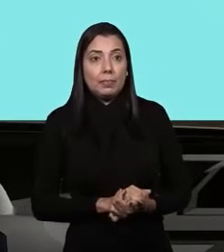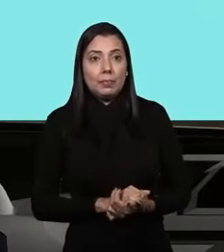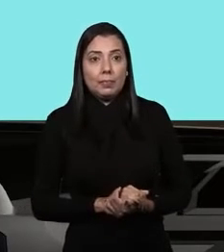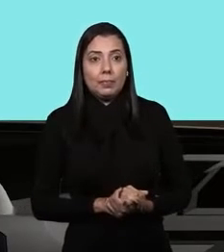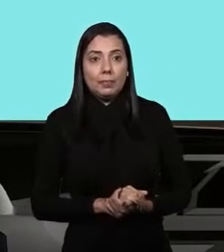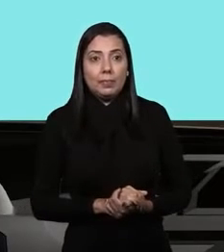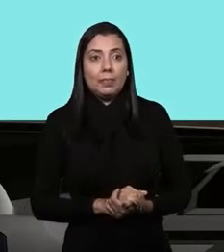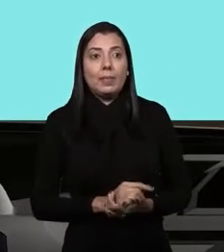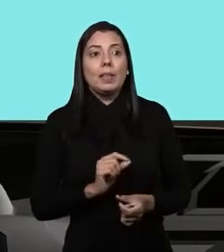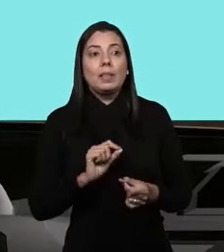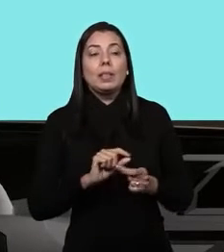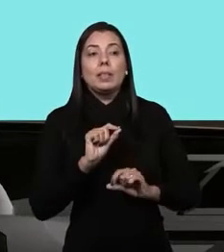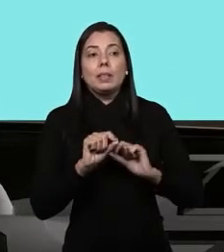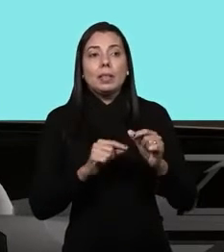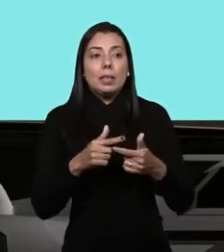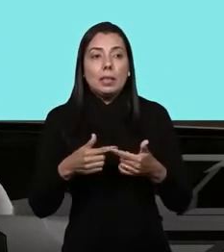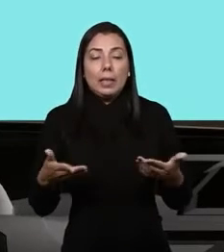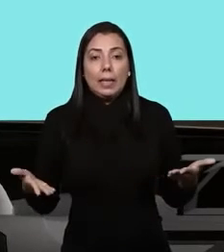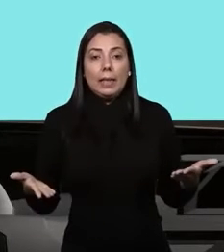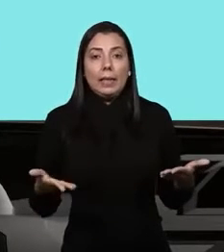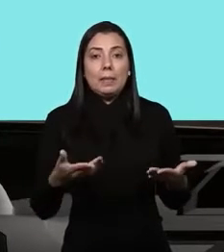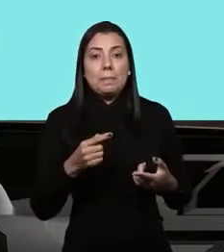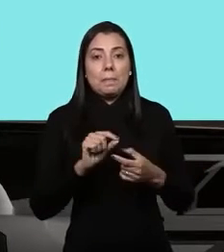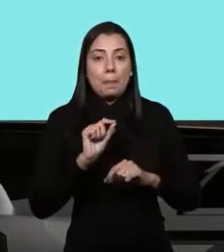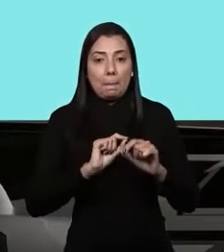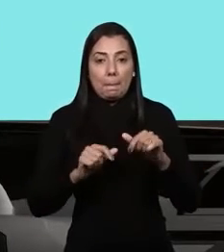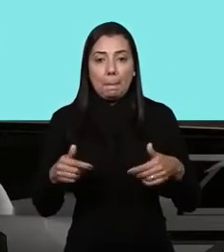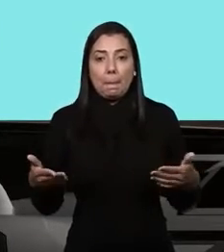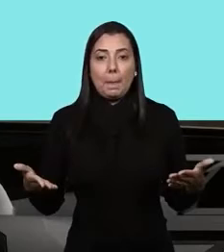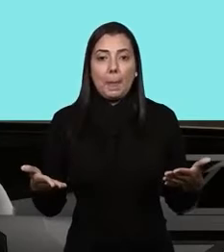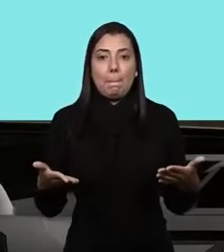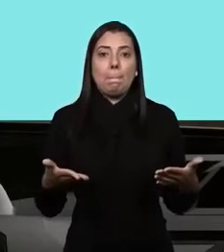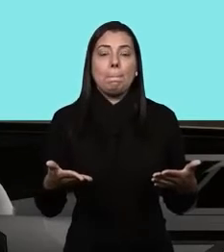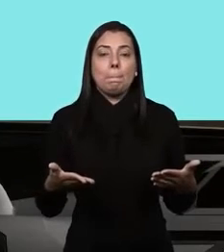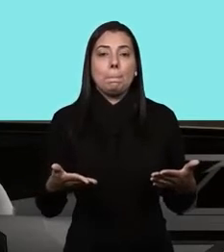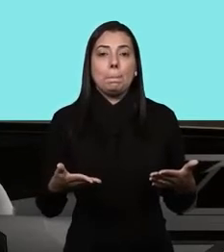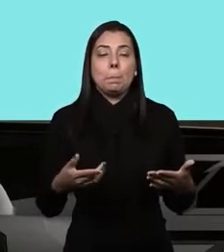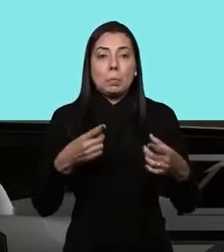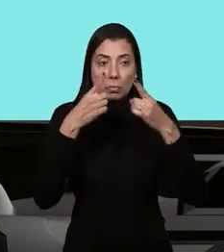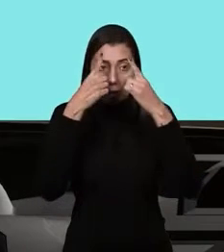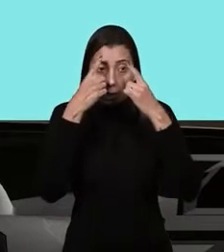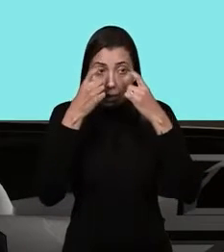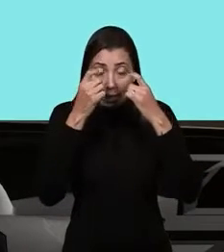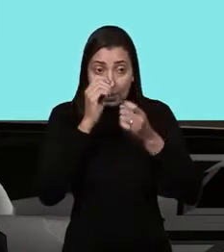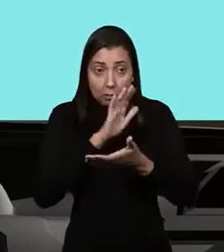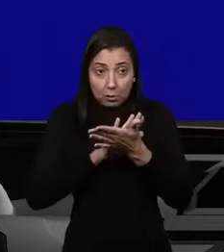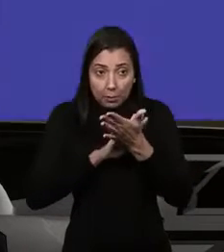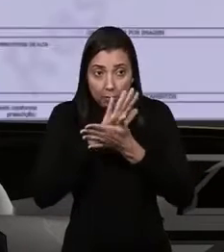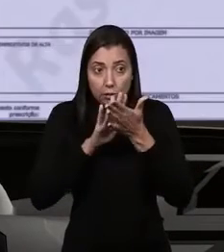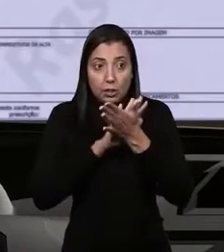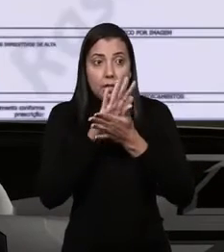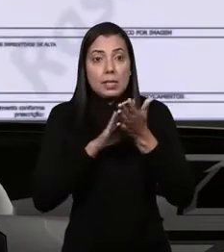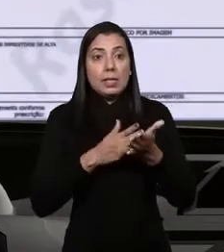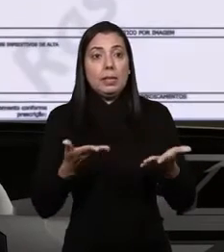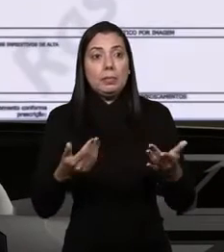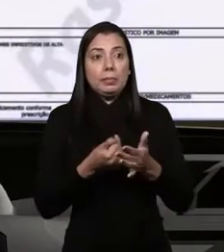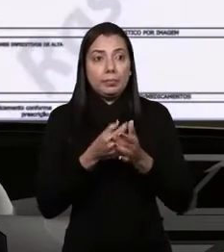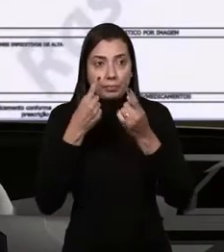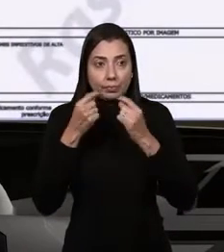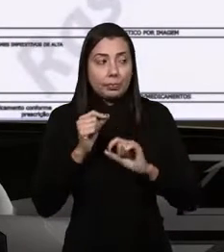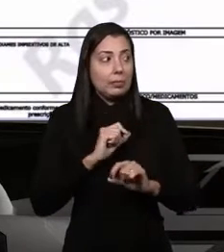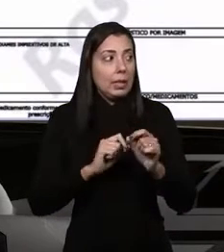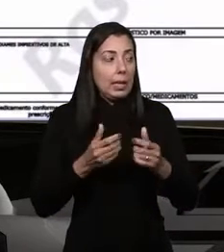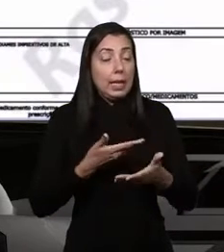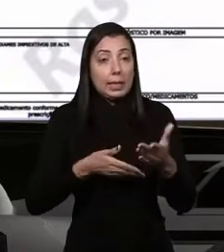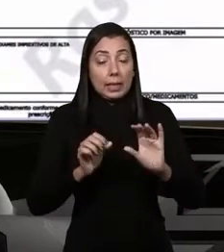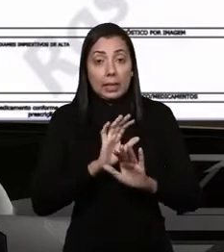montamos uma ferramenta chamada auditoria de permanência. É basicamente um documento eletrônico que traz de